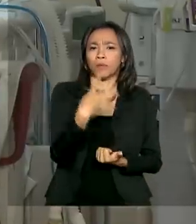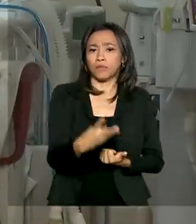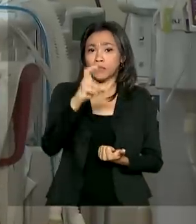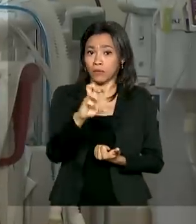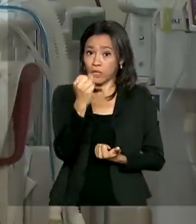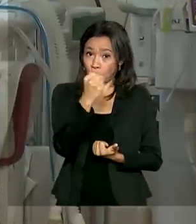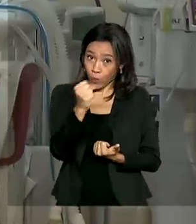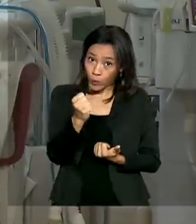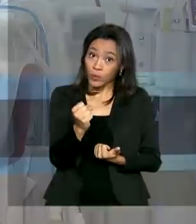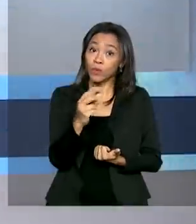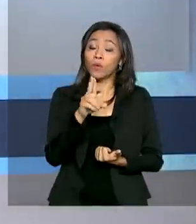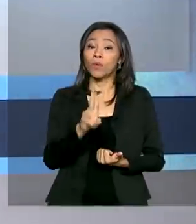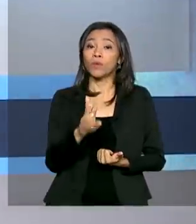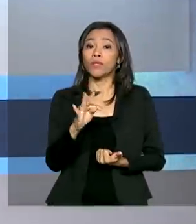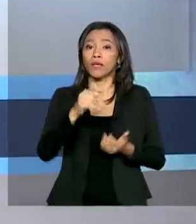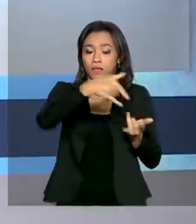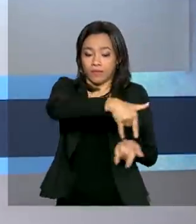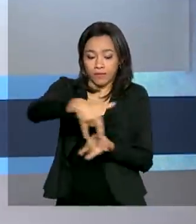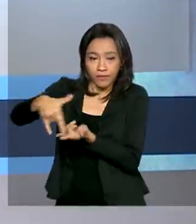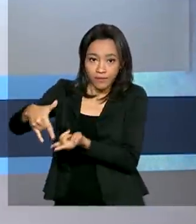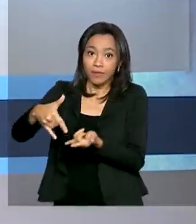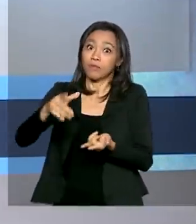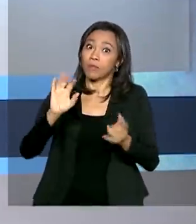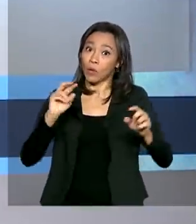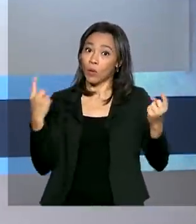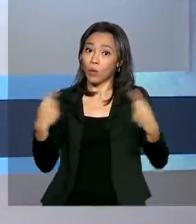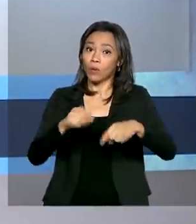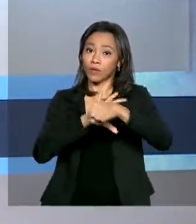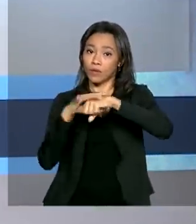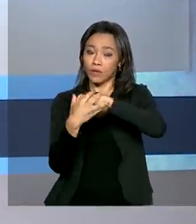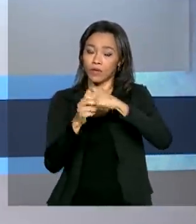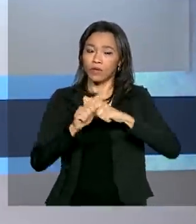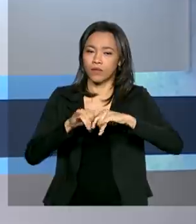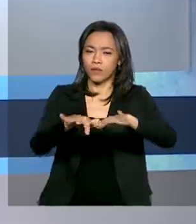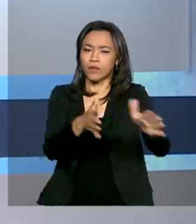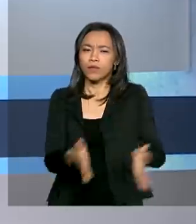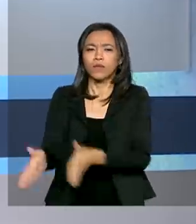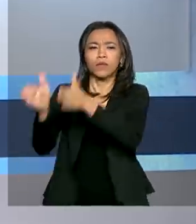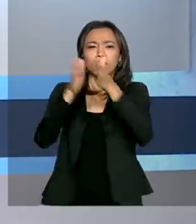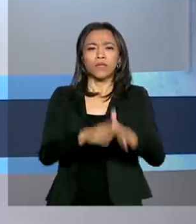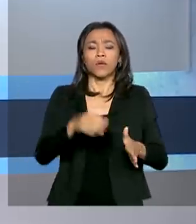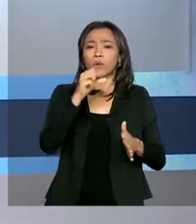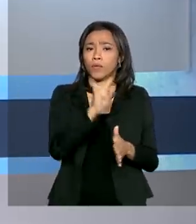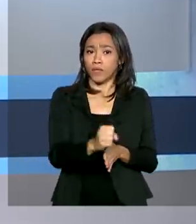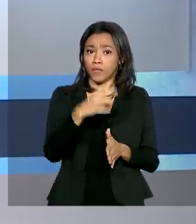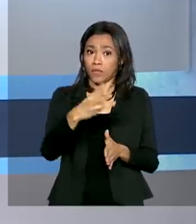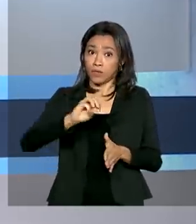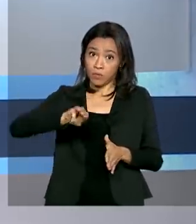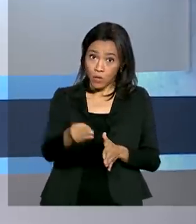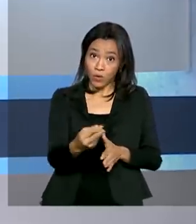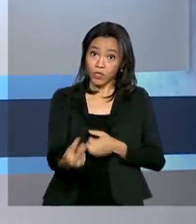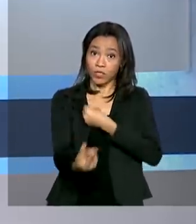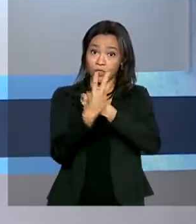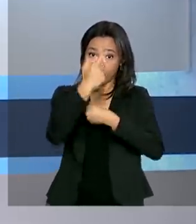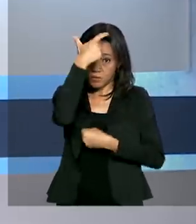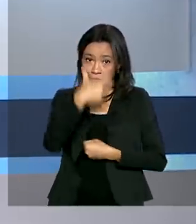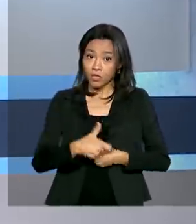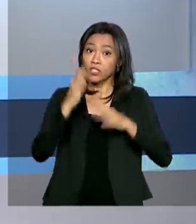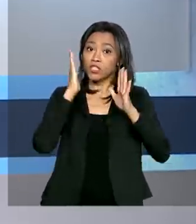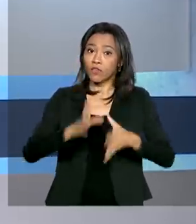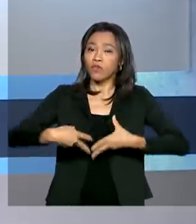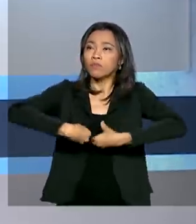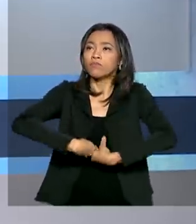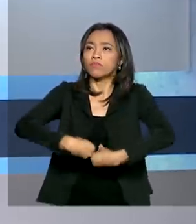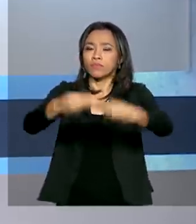para coronavírus. E 83 milhões de equipamentos de proteção individual já foram distribuídos aos